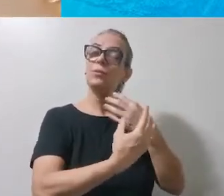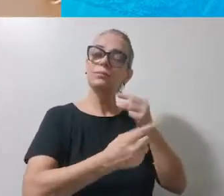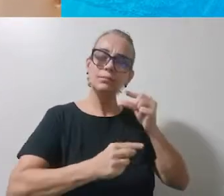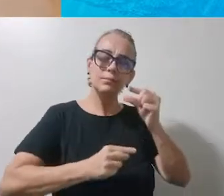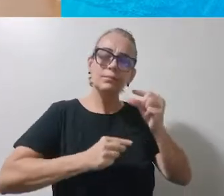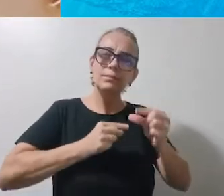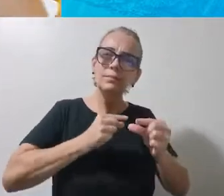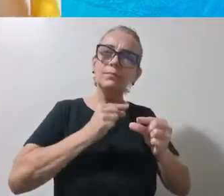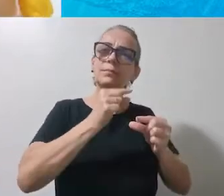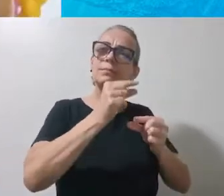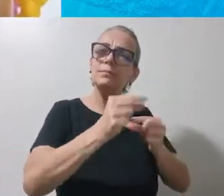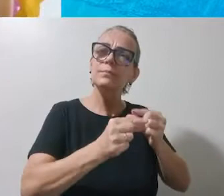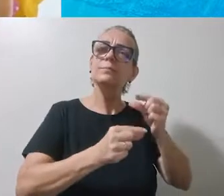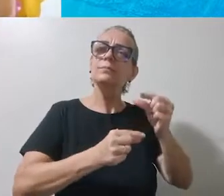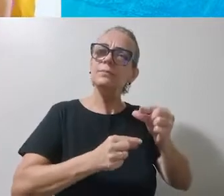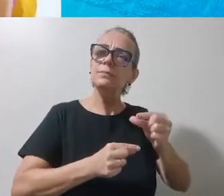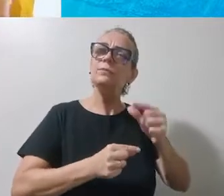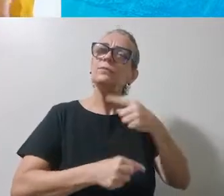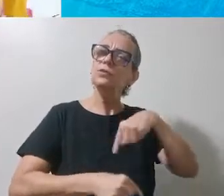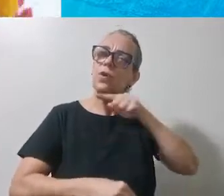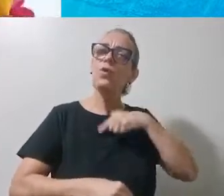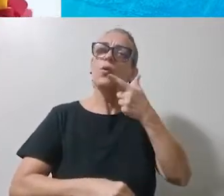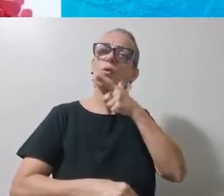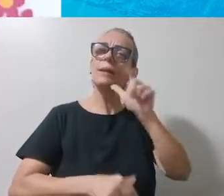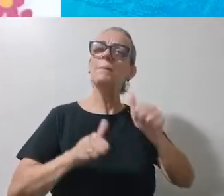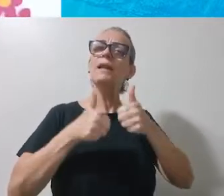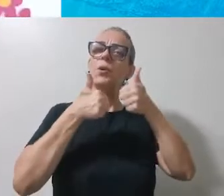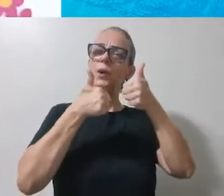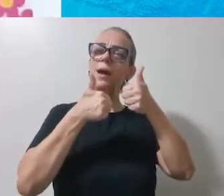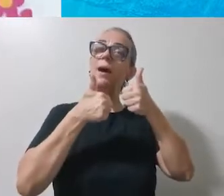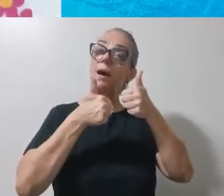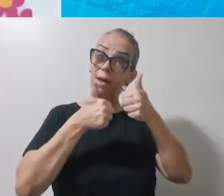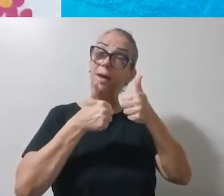Aos nós vamos conseguindo melhorar. É.